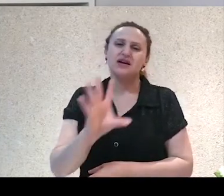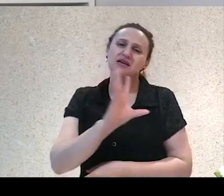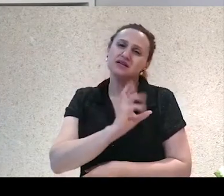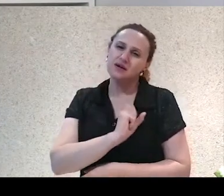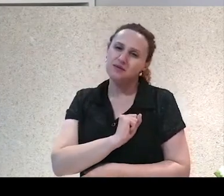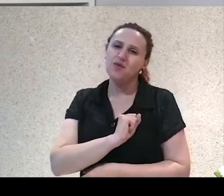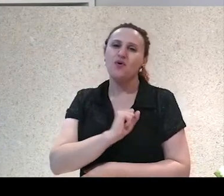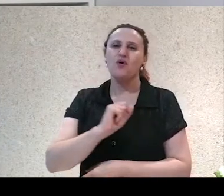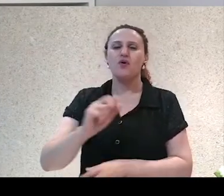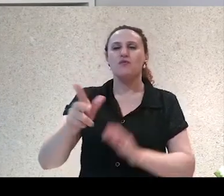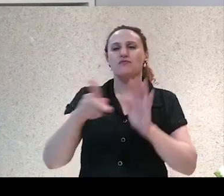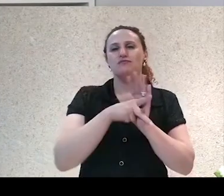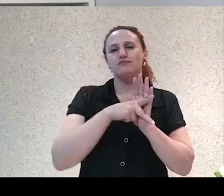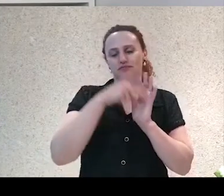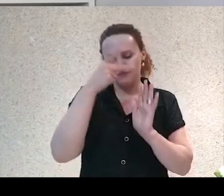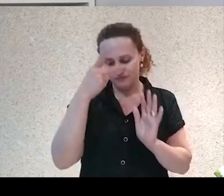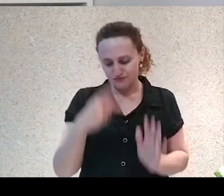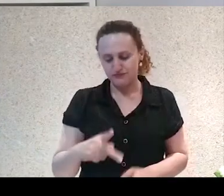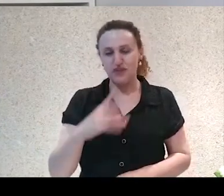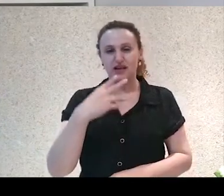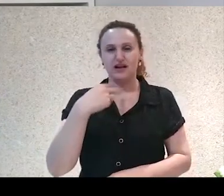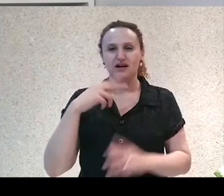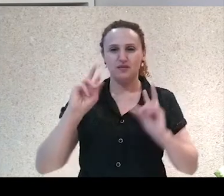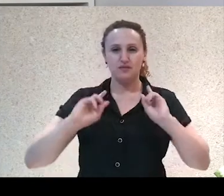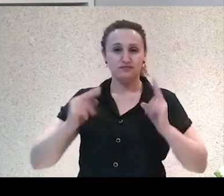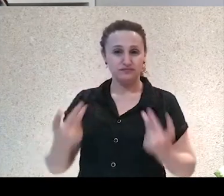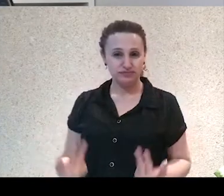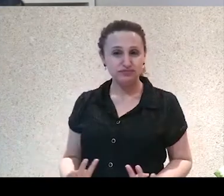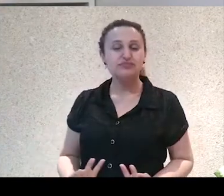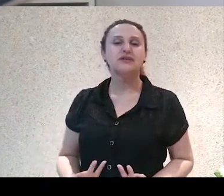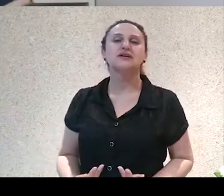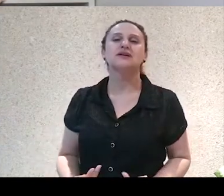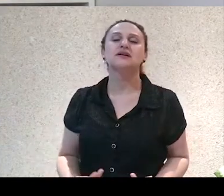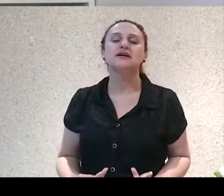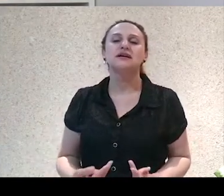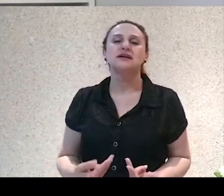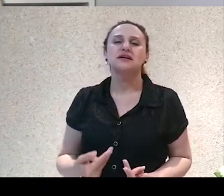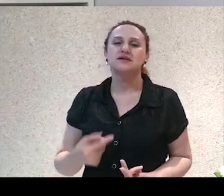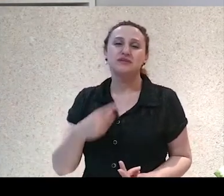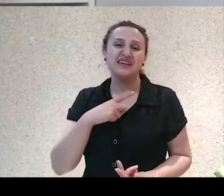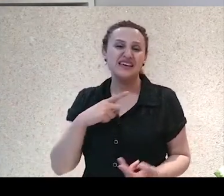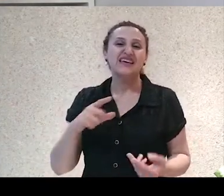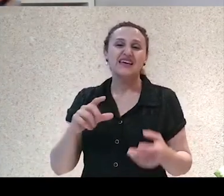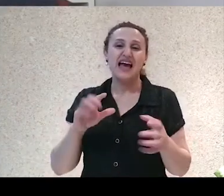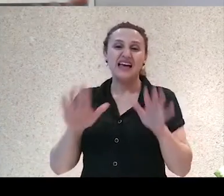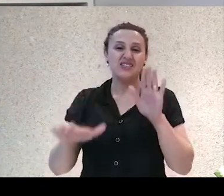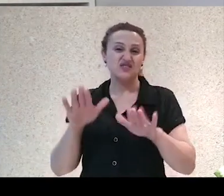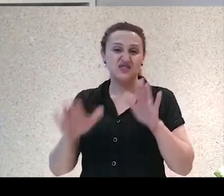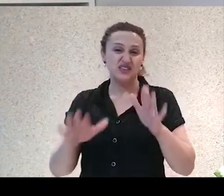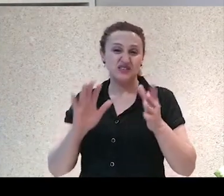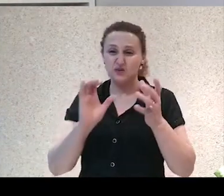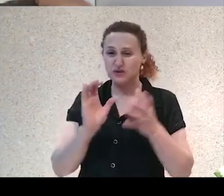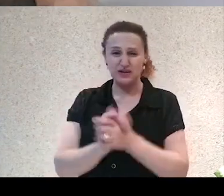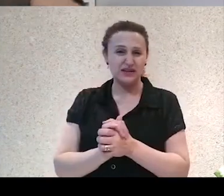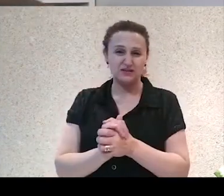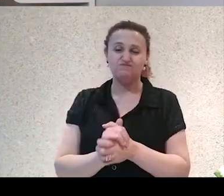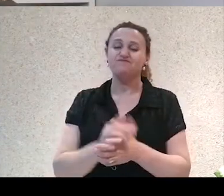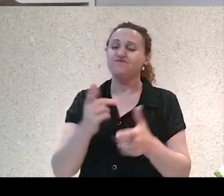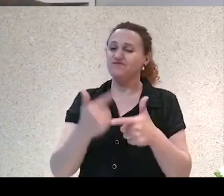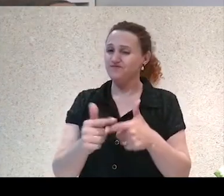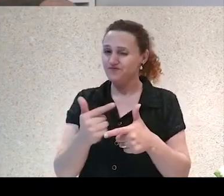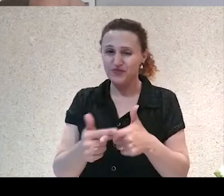da construção do casamento como um lugar do amor, e que isso nem sempre se realiza, como em Madame Bovary.